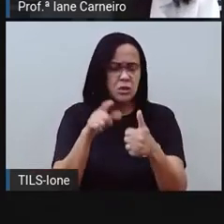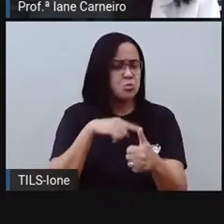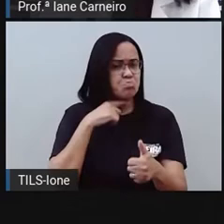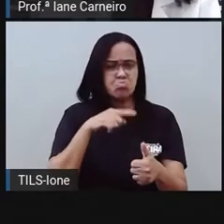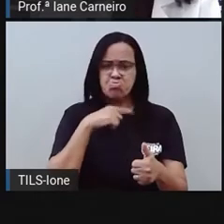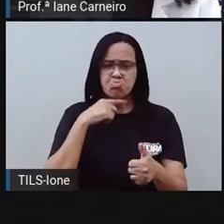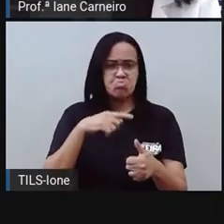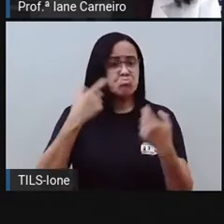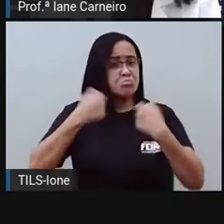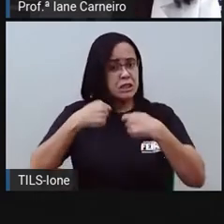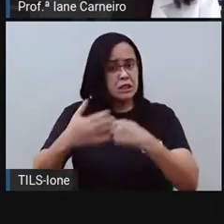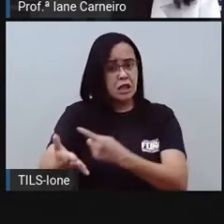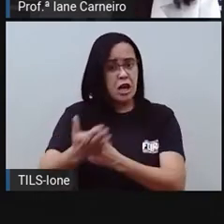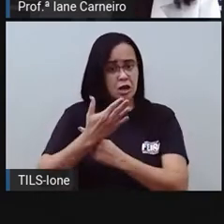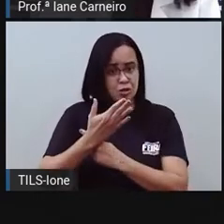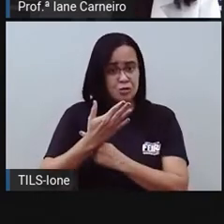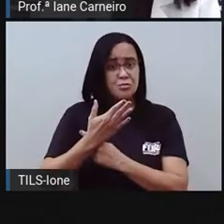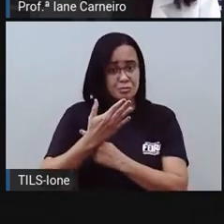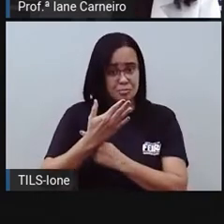cidade.